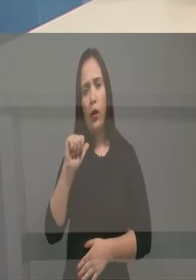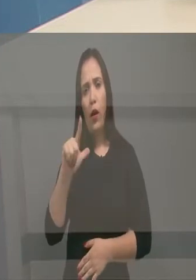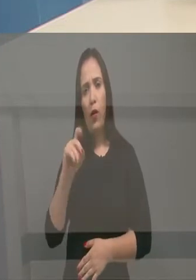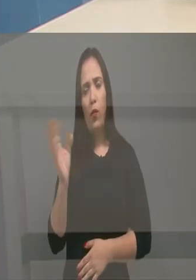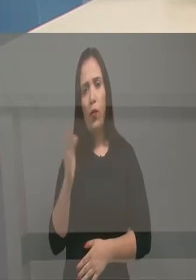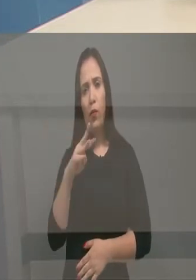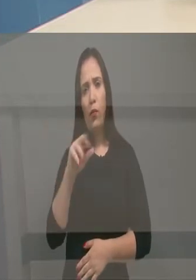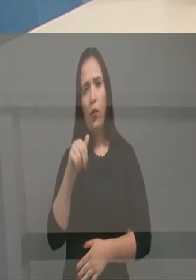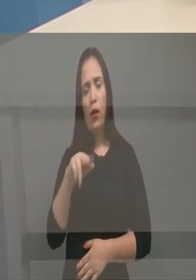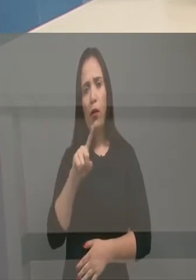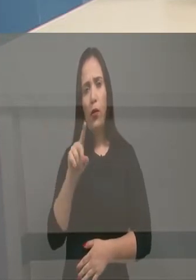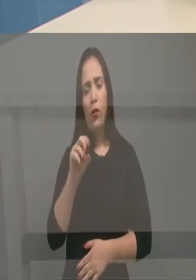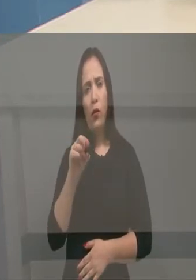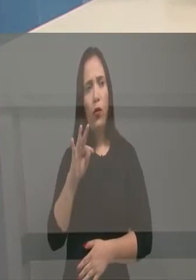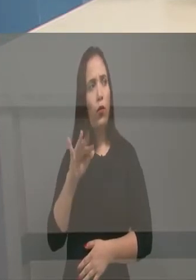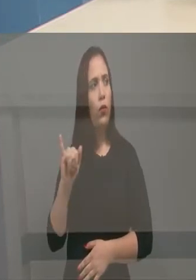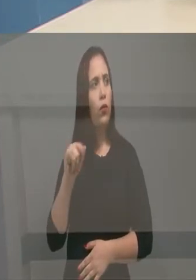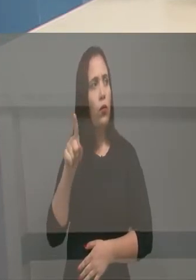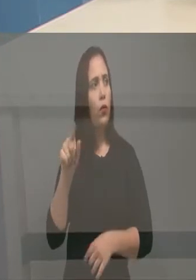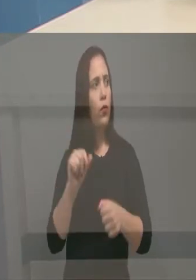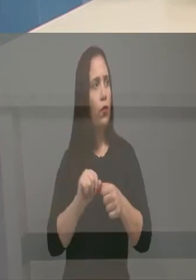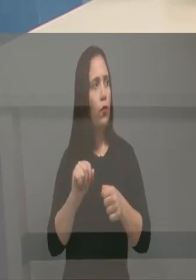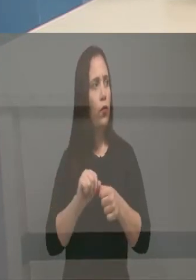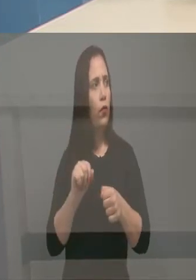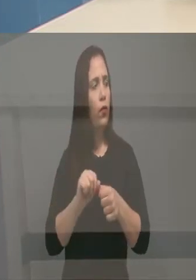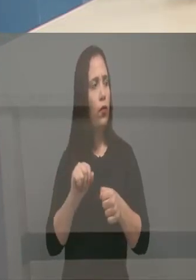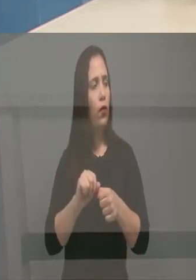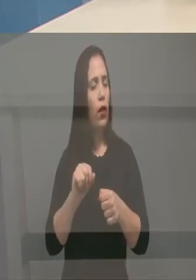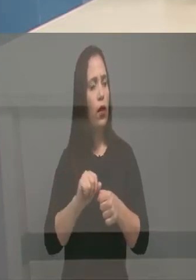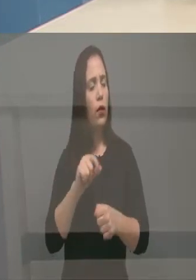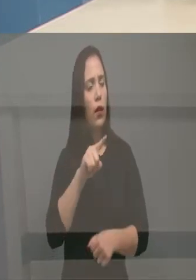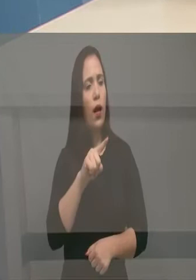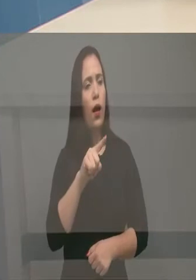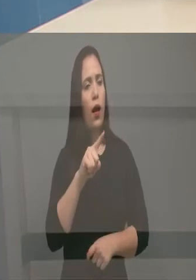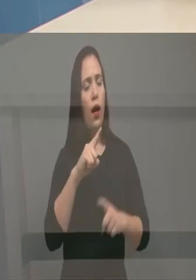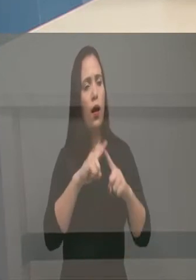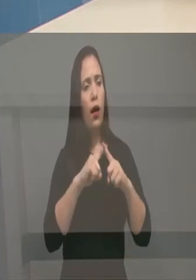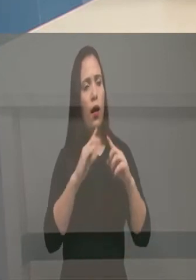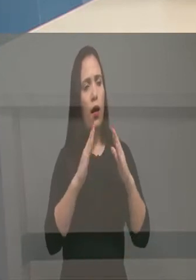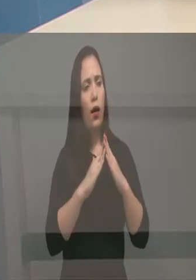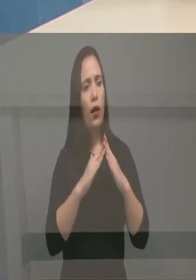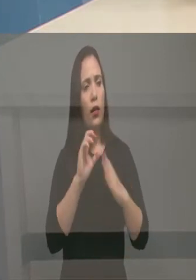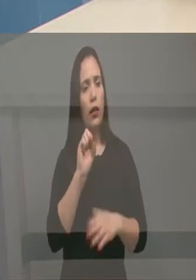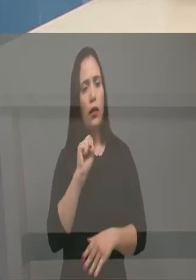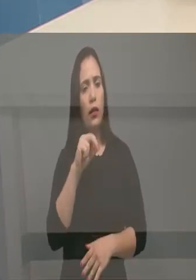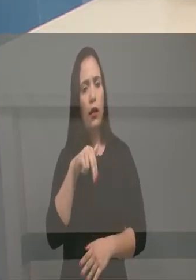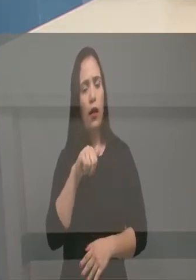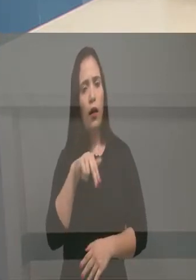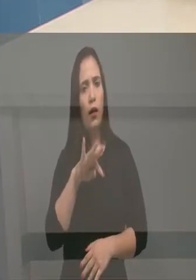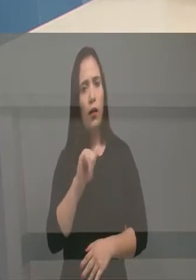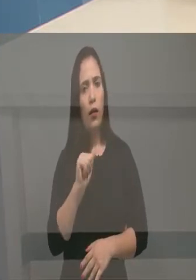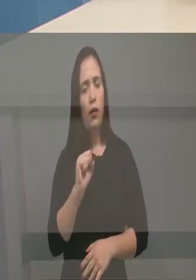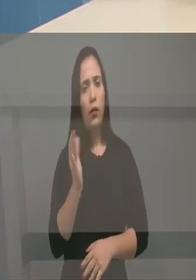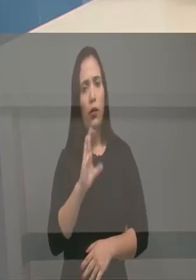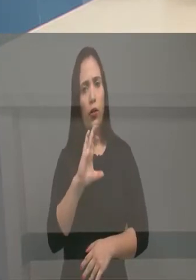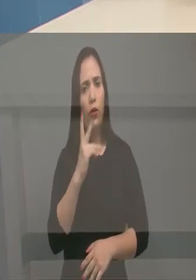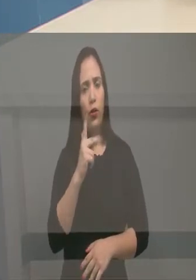As capelinhas da... O padre Reginaldo tem uma capelinha da... Santa Chaga. Da Santa Chaga e que está